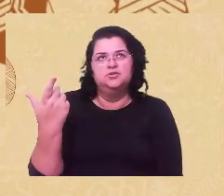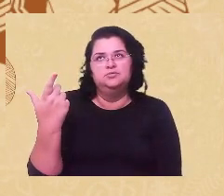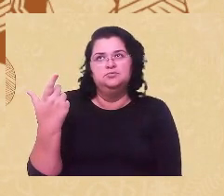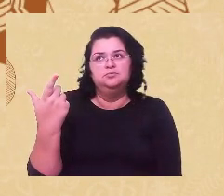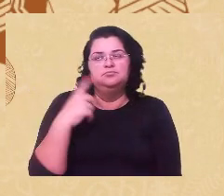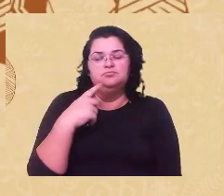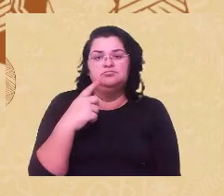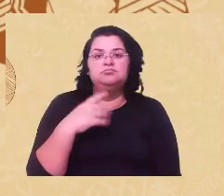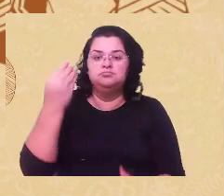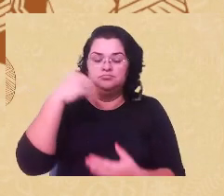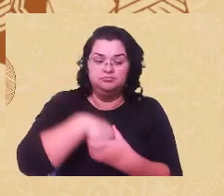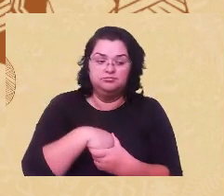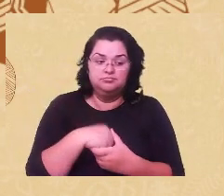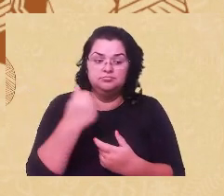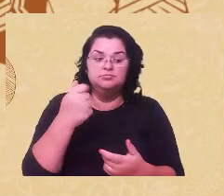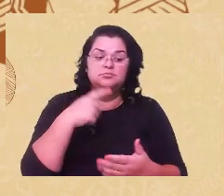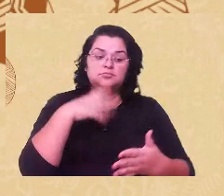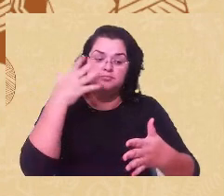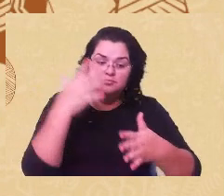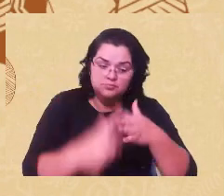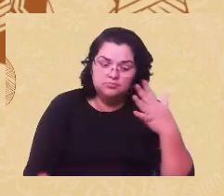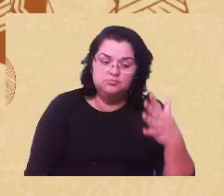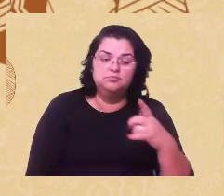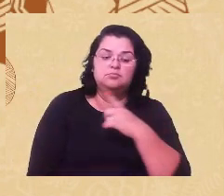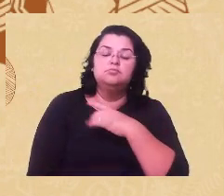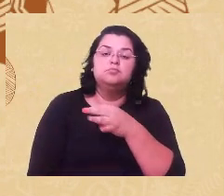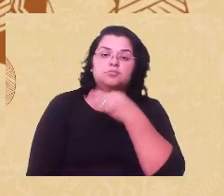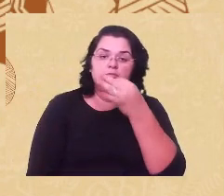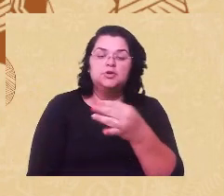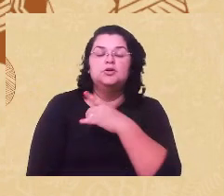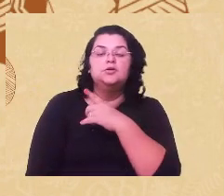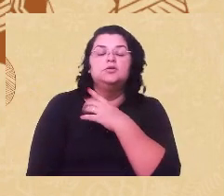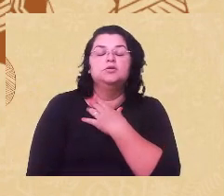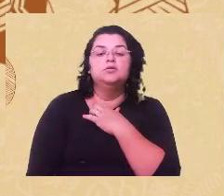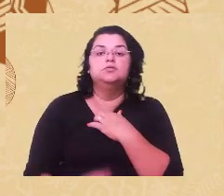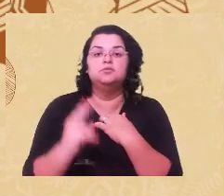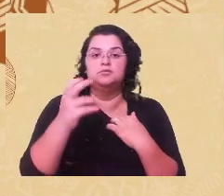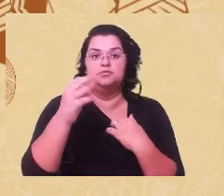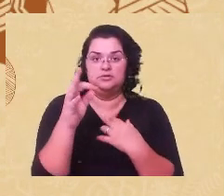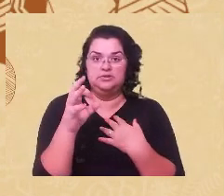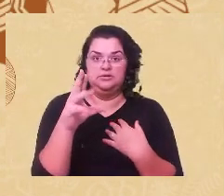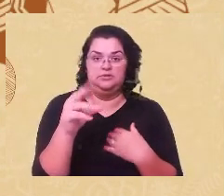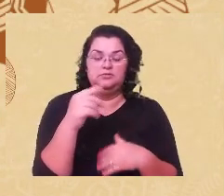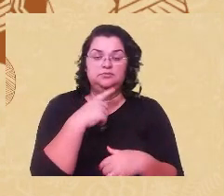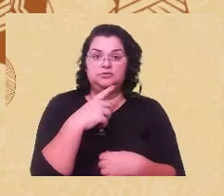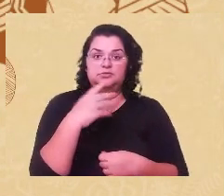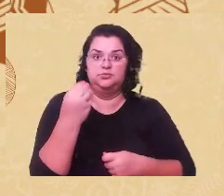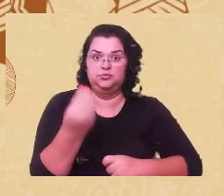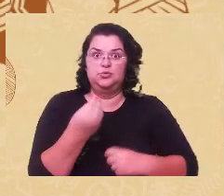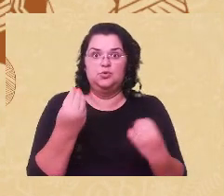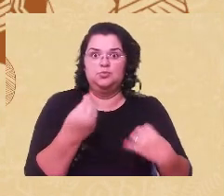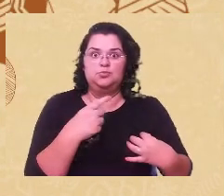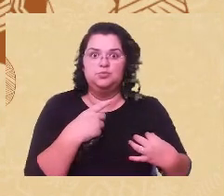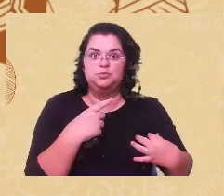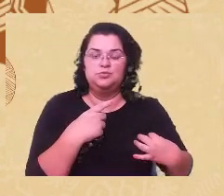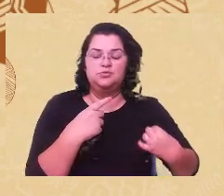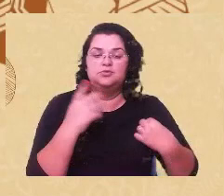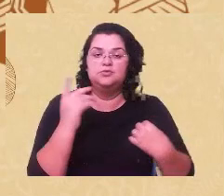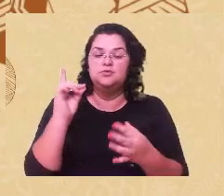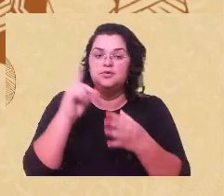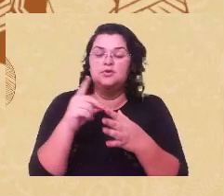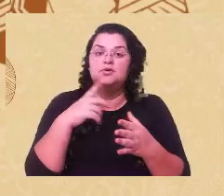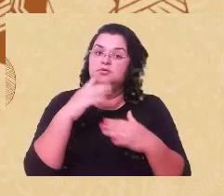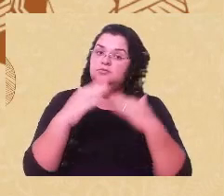a gente precisa romper com isso, a pressuposição da heterossexualidade, né, assim, que é muito comum e efetivamente tem funcionado como